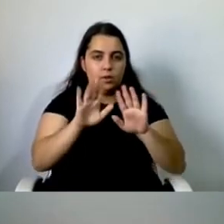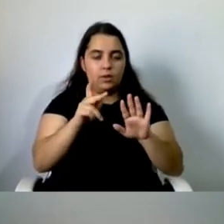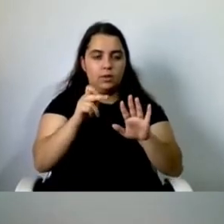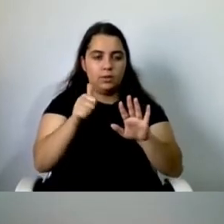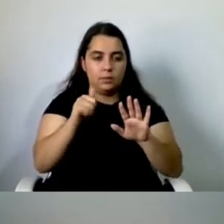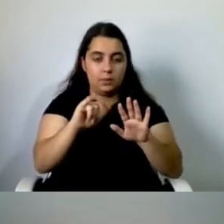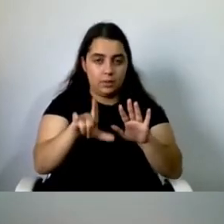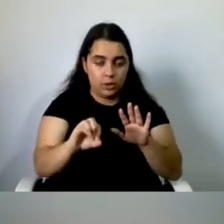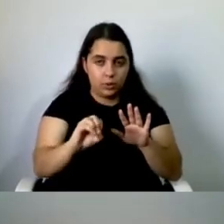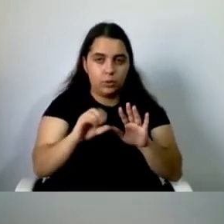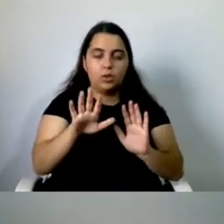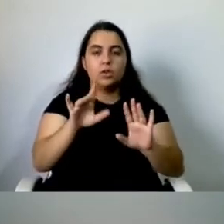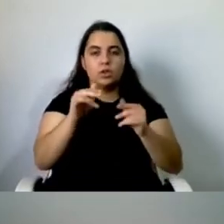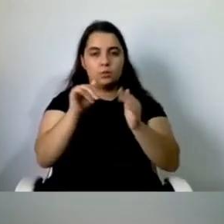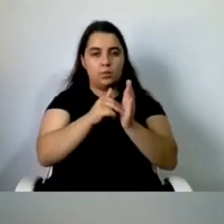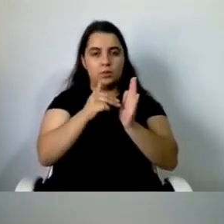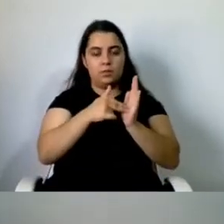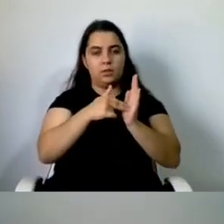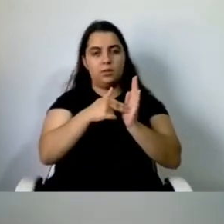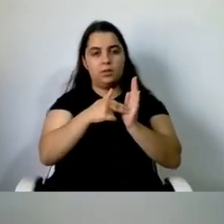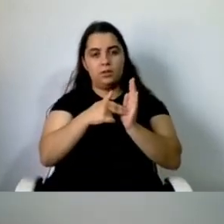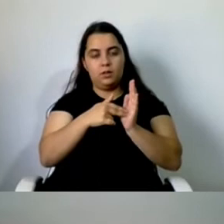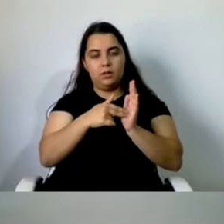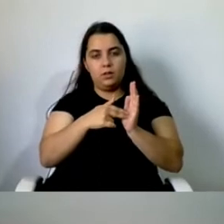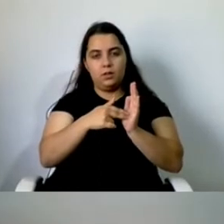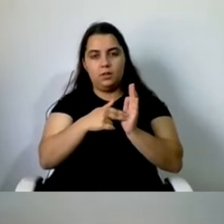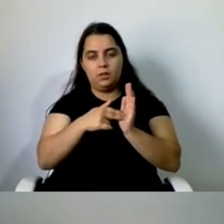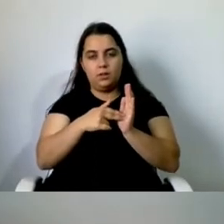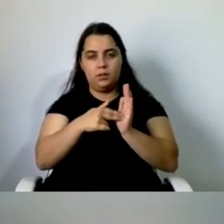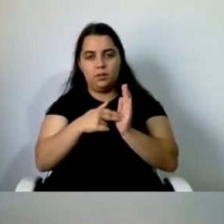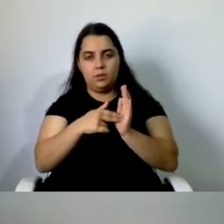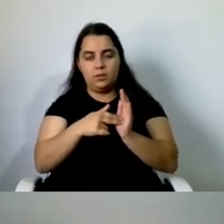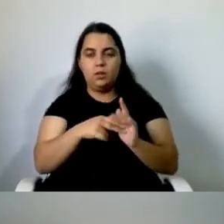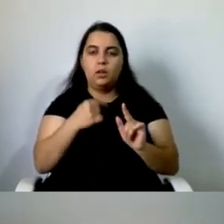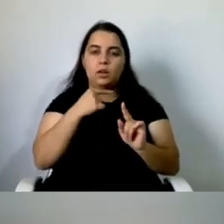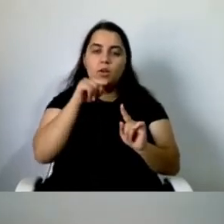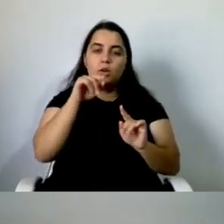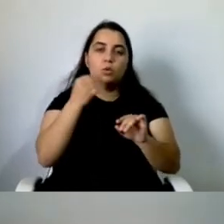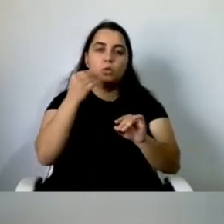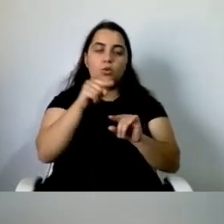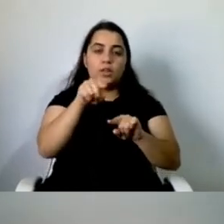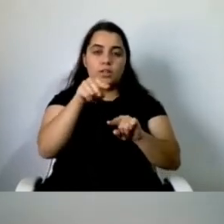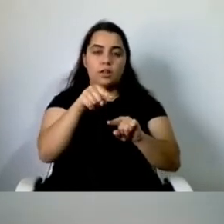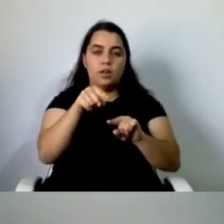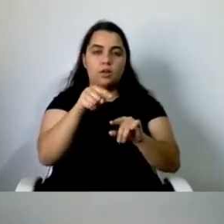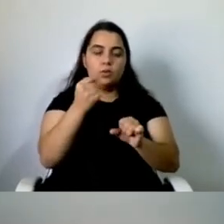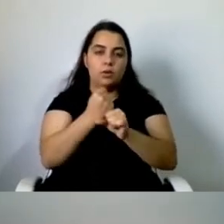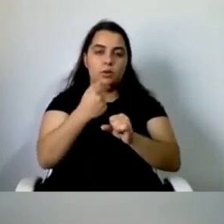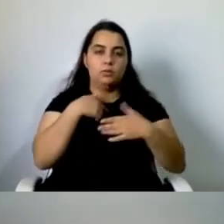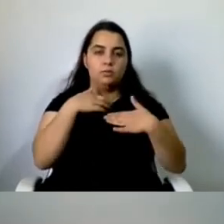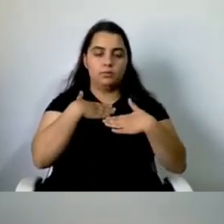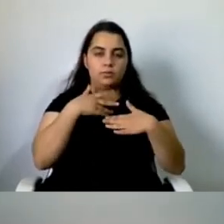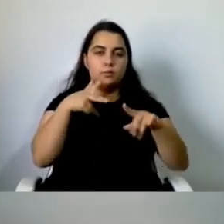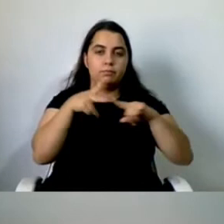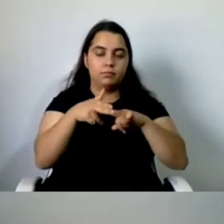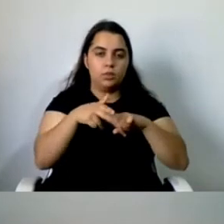se me permite que é essa também que indicou no início a minha função desagradável do interromper, tem só